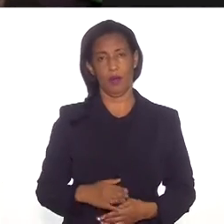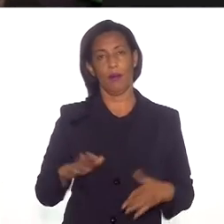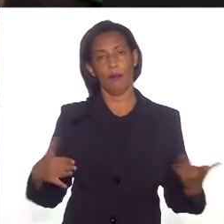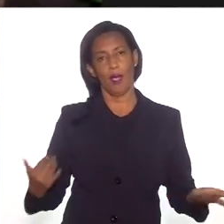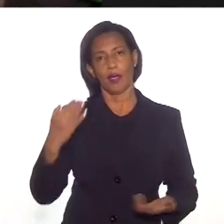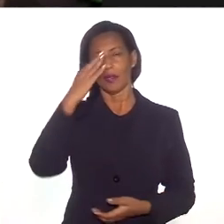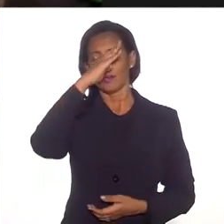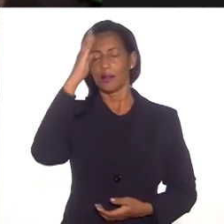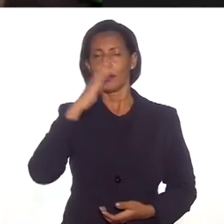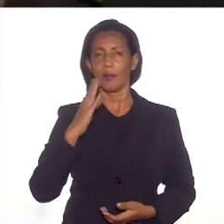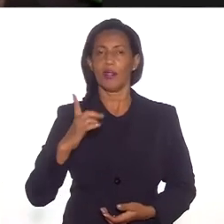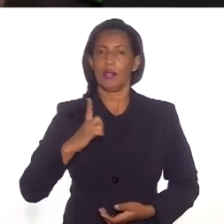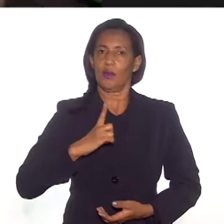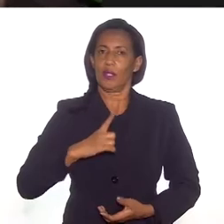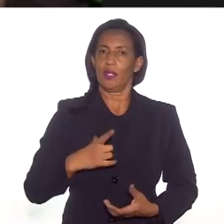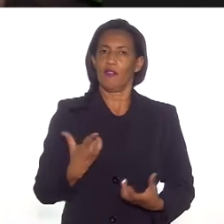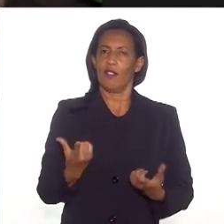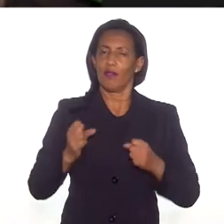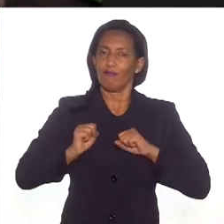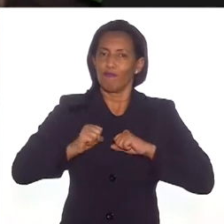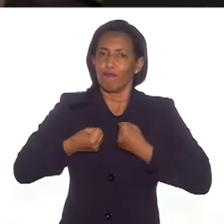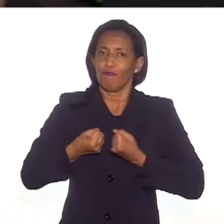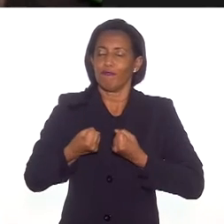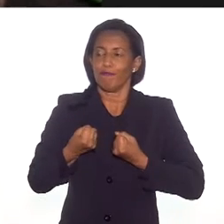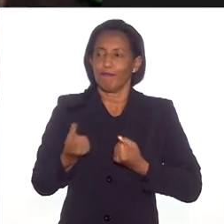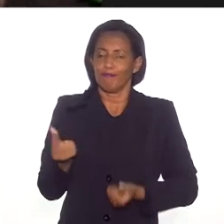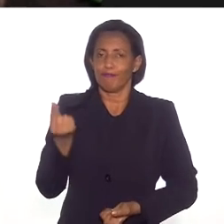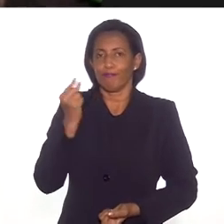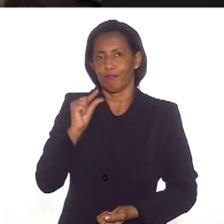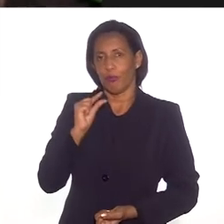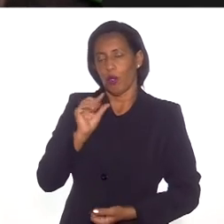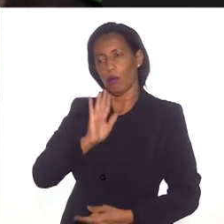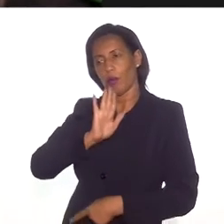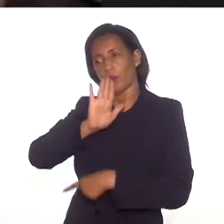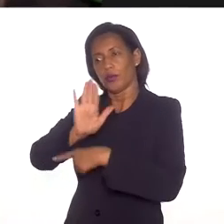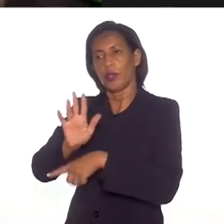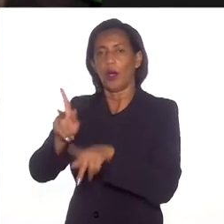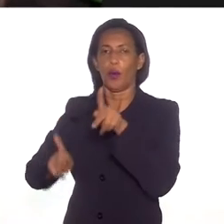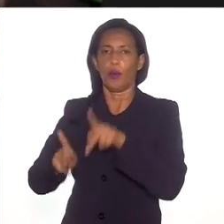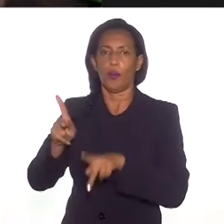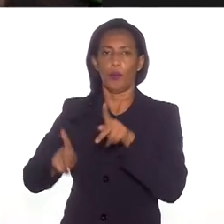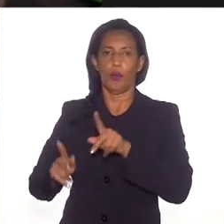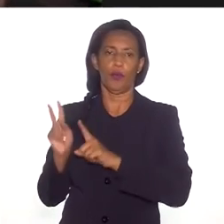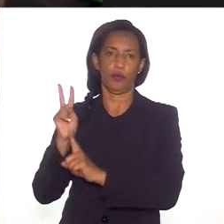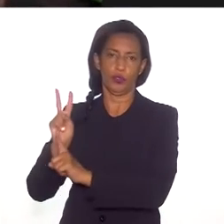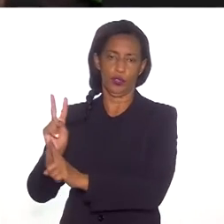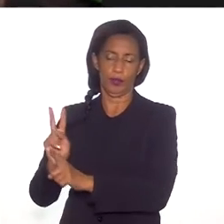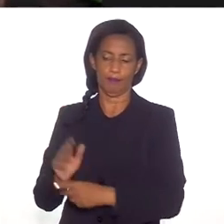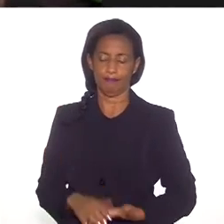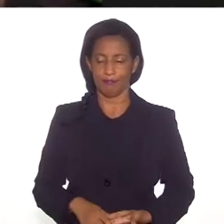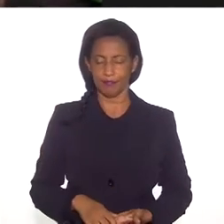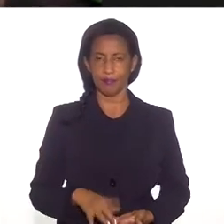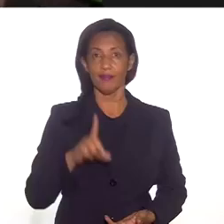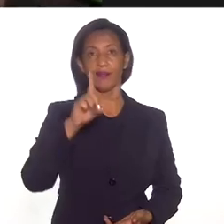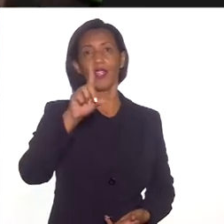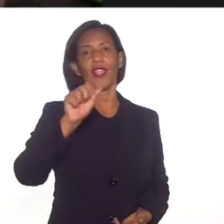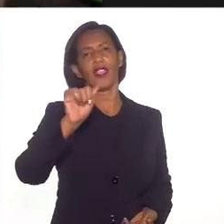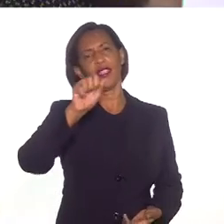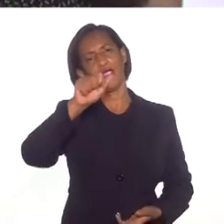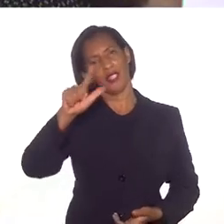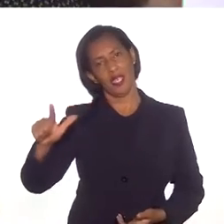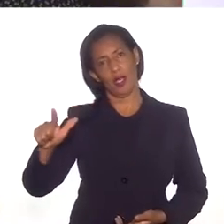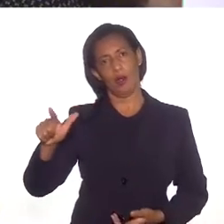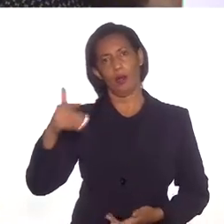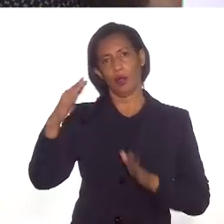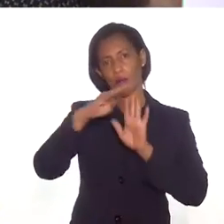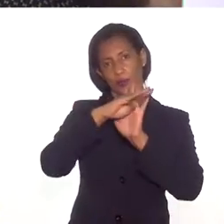Mas o Brasil, ele tem feito muito pouco esforço a favor dos povos indígenas, infelizmente. Daniel, infelizmente o nosso